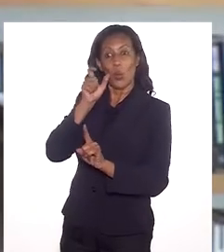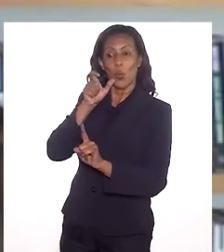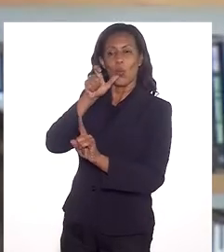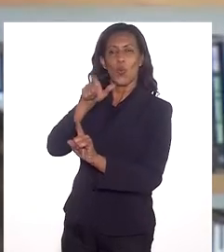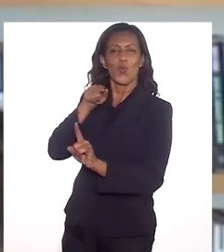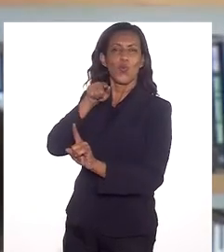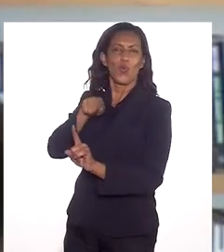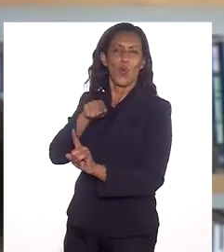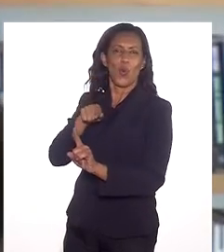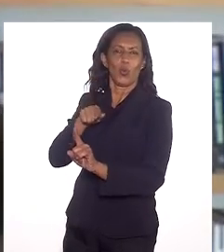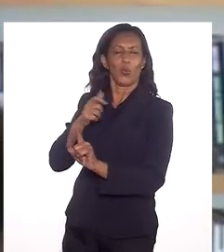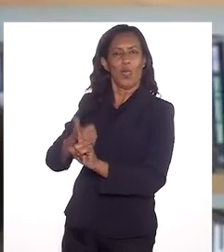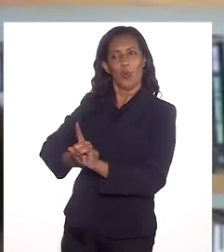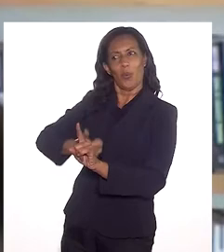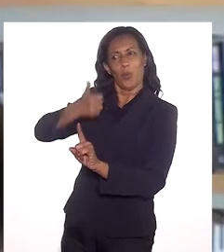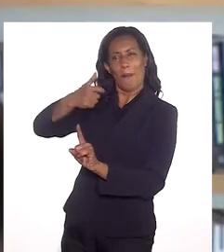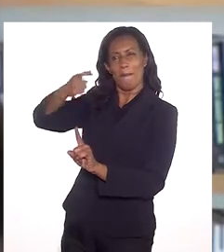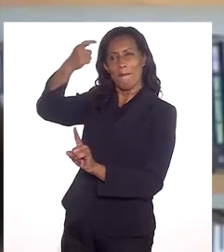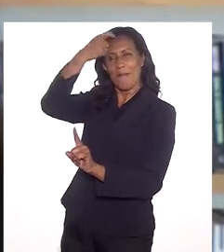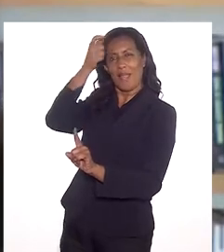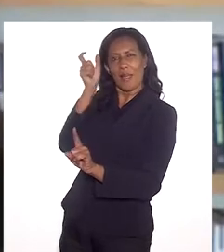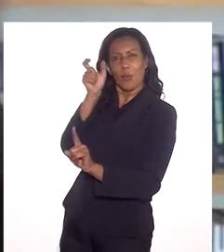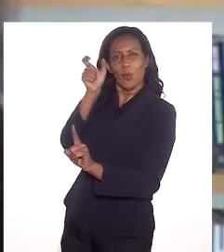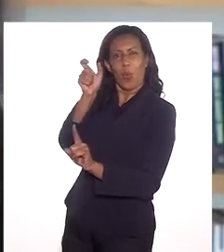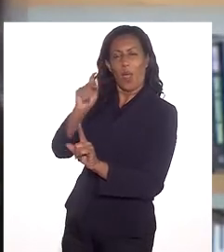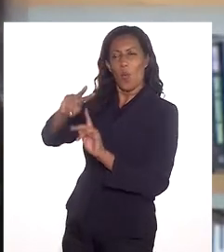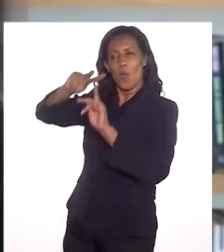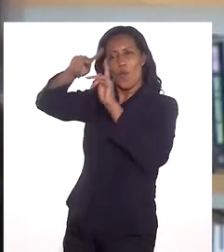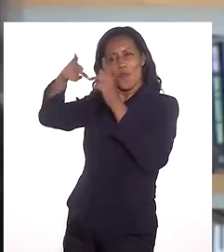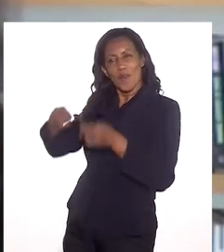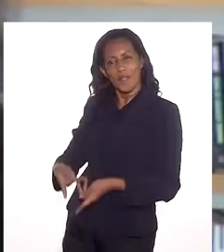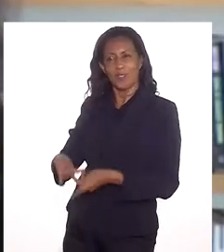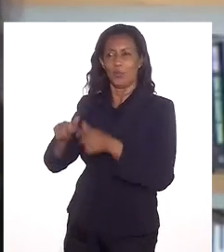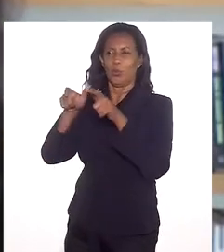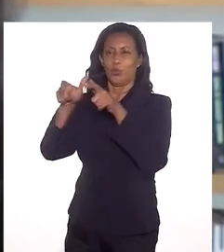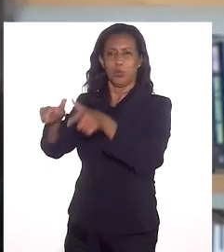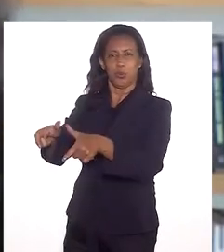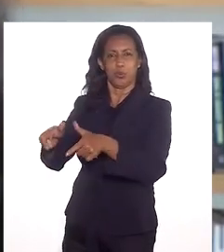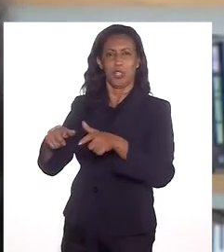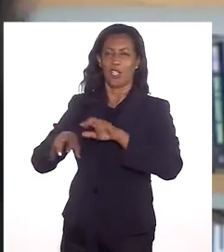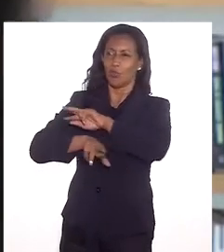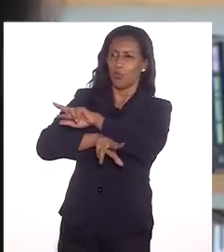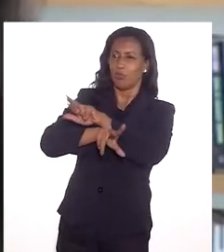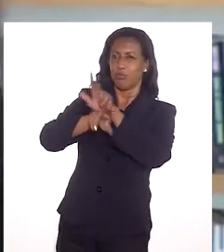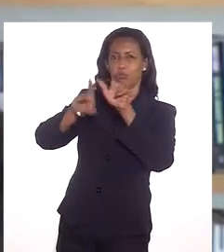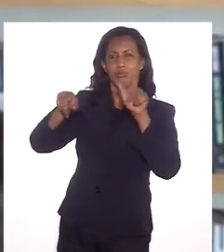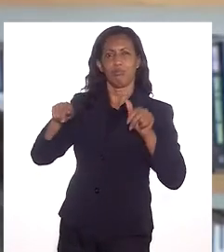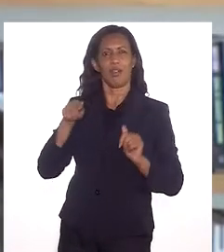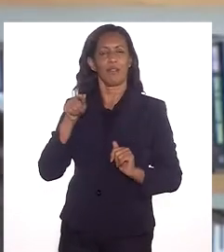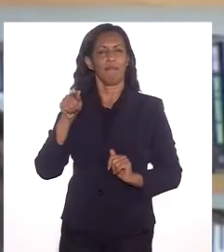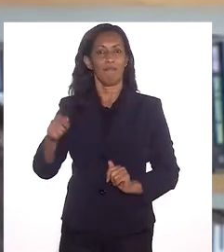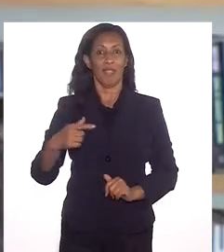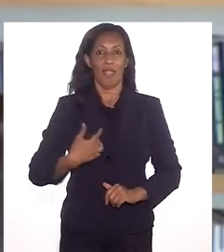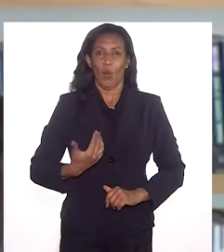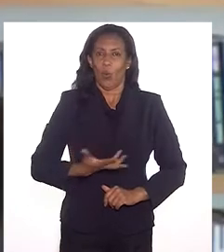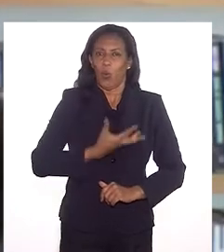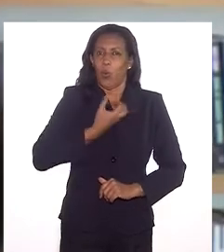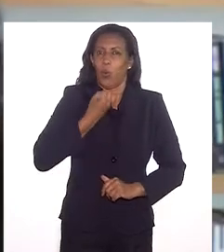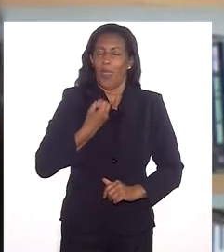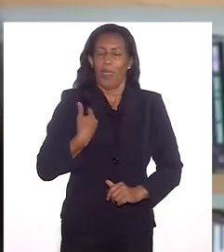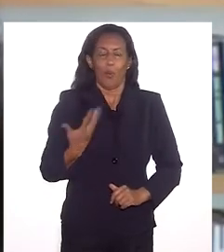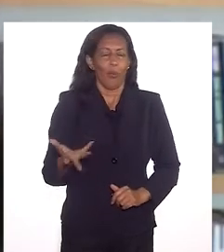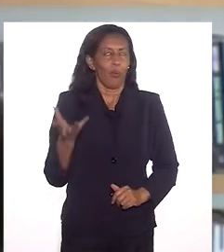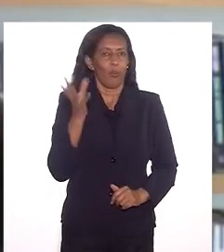me interessa no outro é a humanidade. Então, lidar com essa humanidade, que é plural, que é diversa, é uma